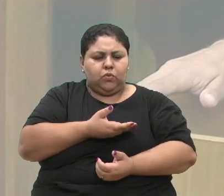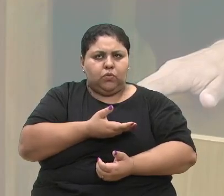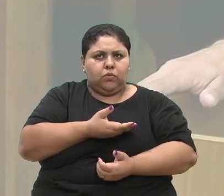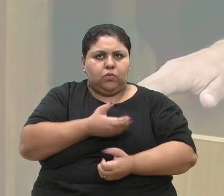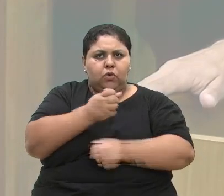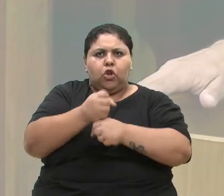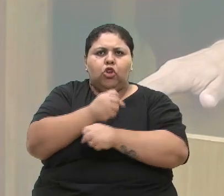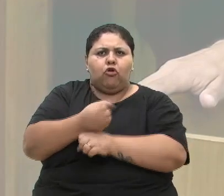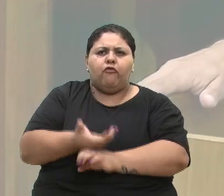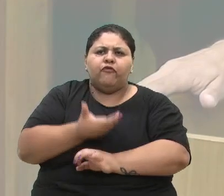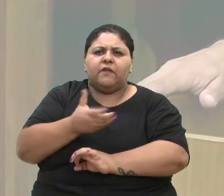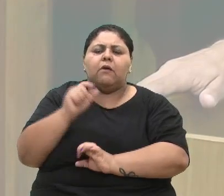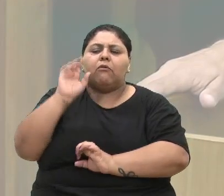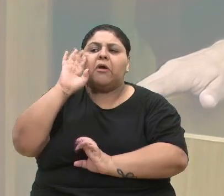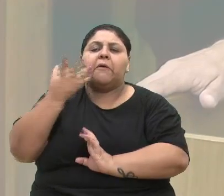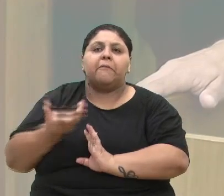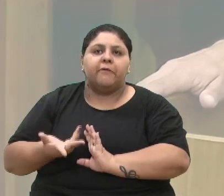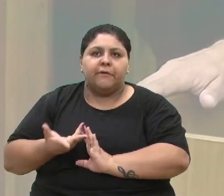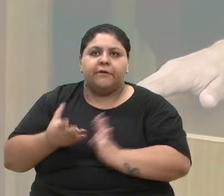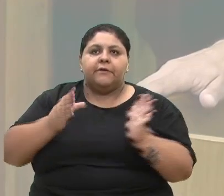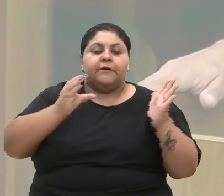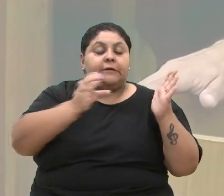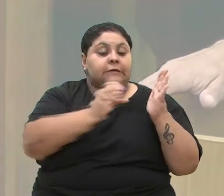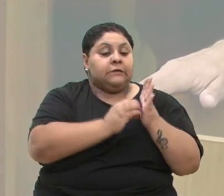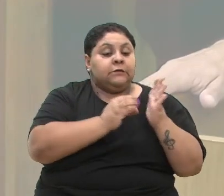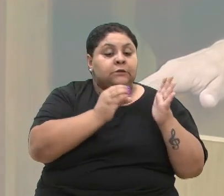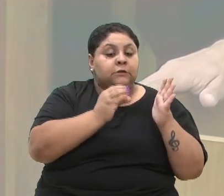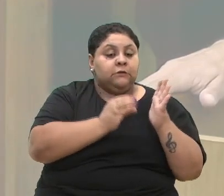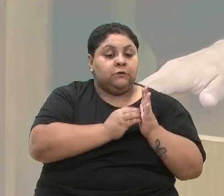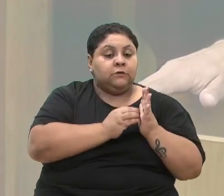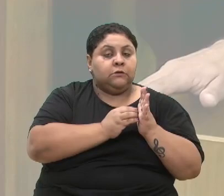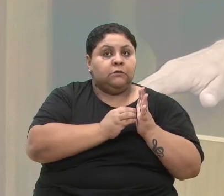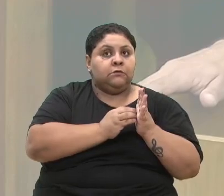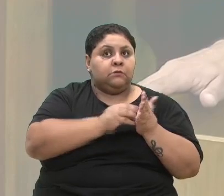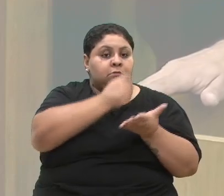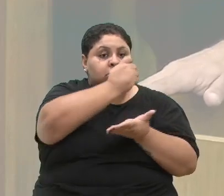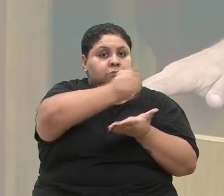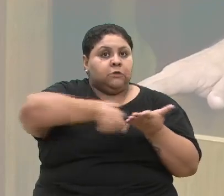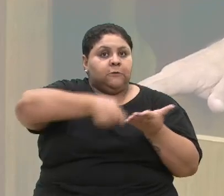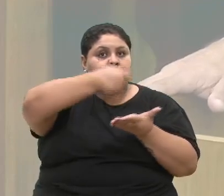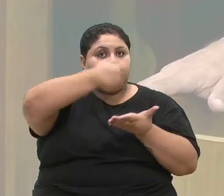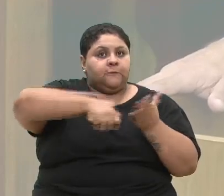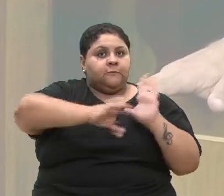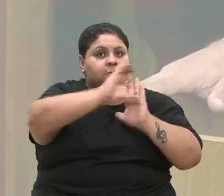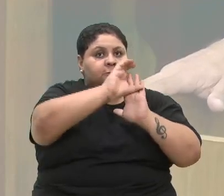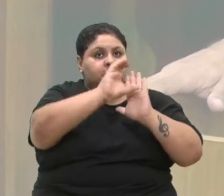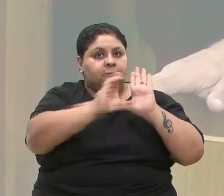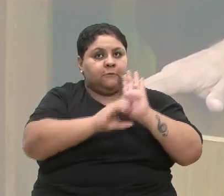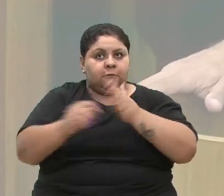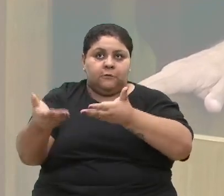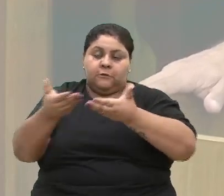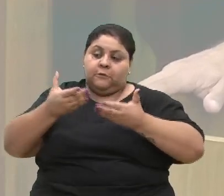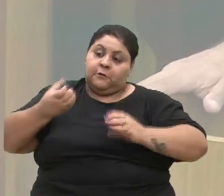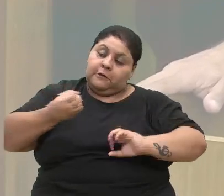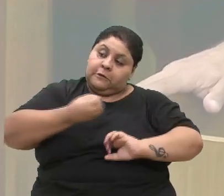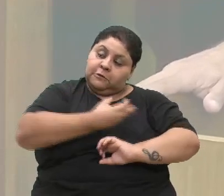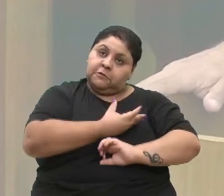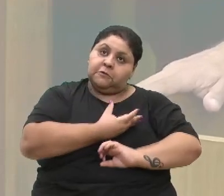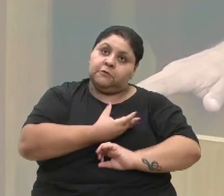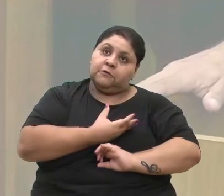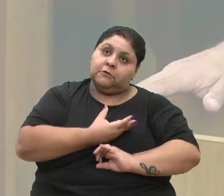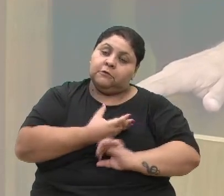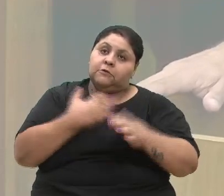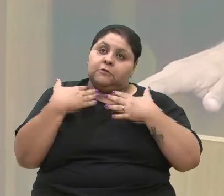O que ocorreu? Servidores de carreira receberam os novos secretários, os novos diretores,